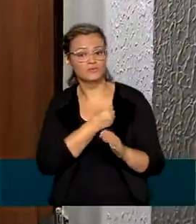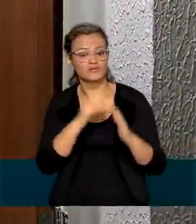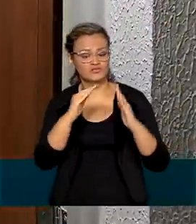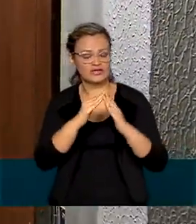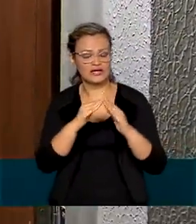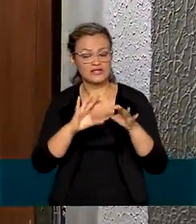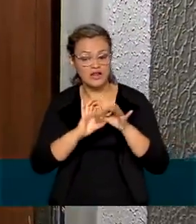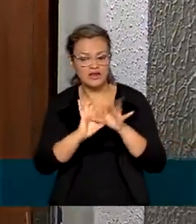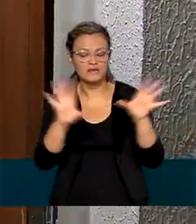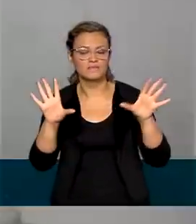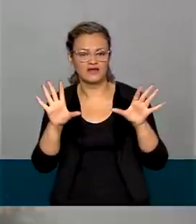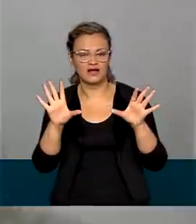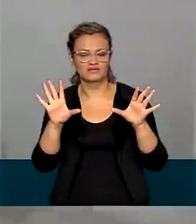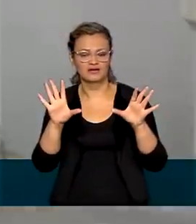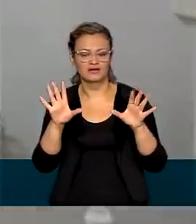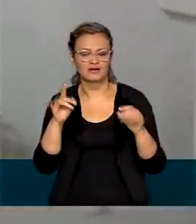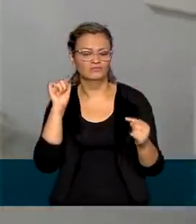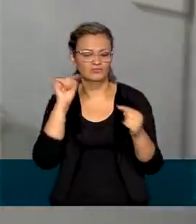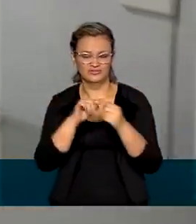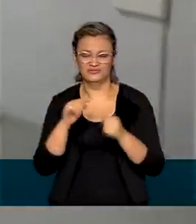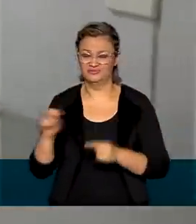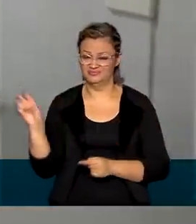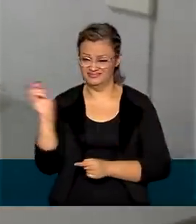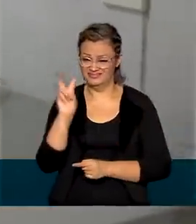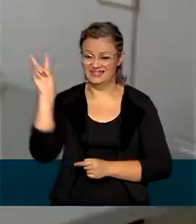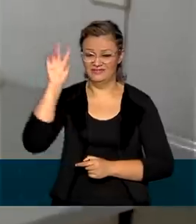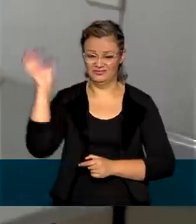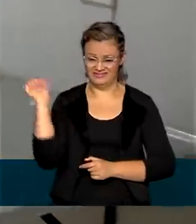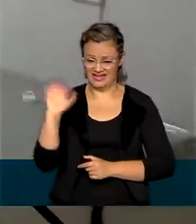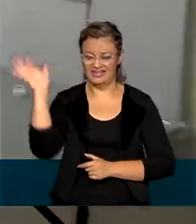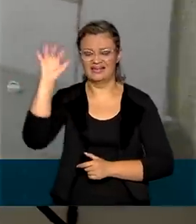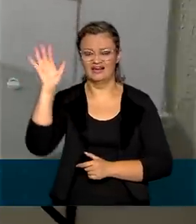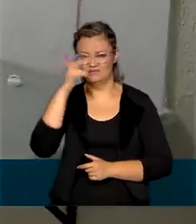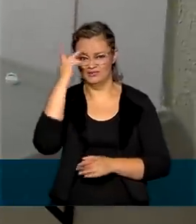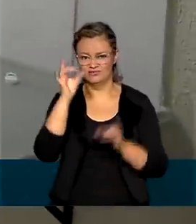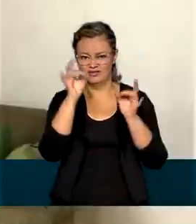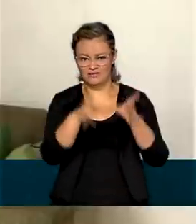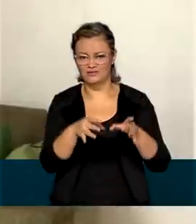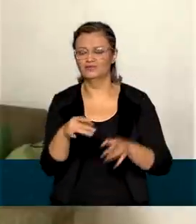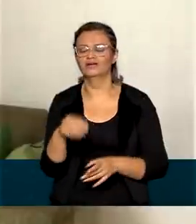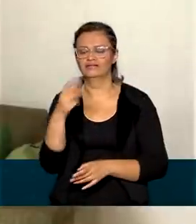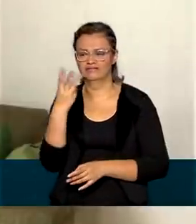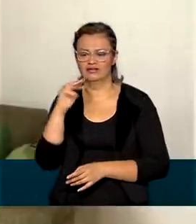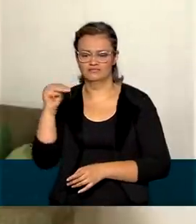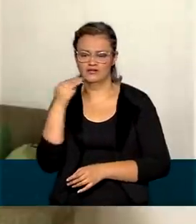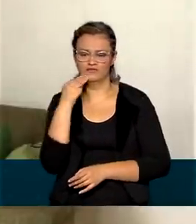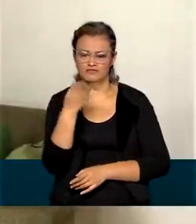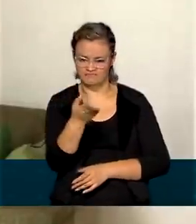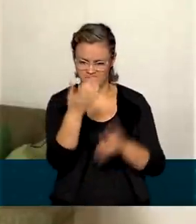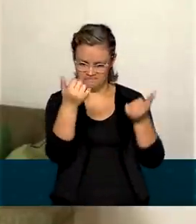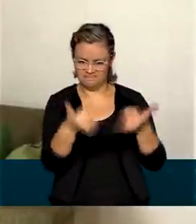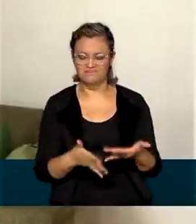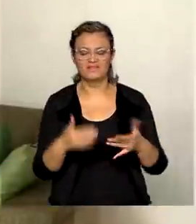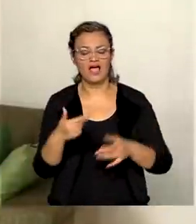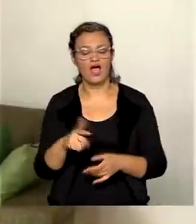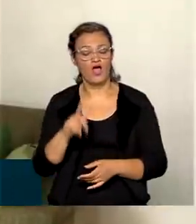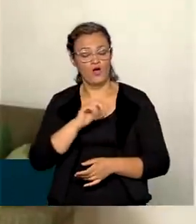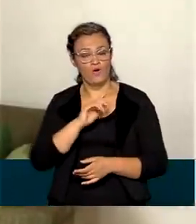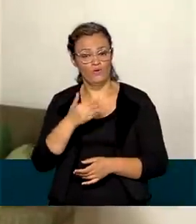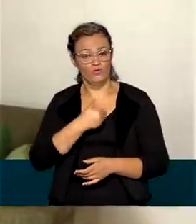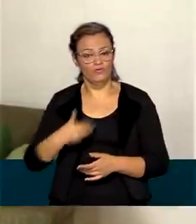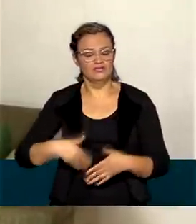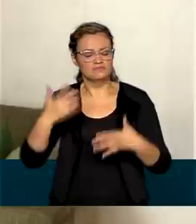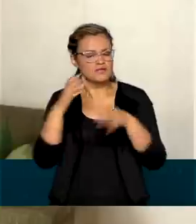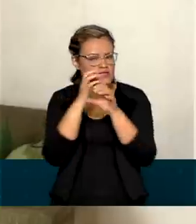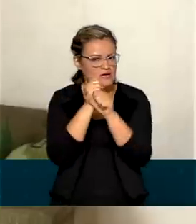desocupadas por conta do alto valor do aluguel é de 3 milhões. Segundo o governo, o novo método